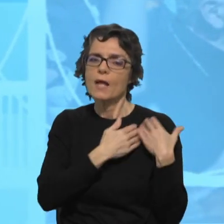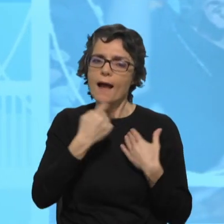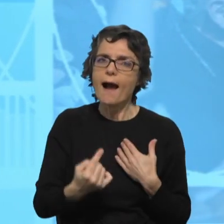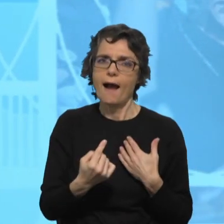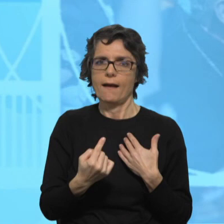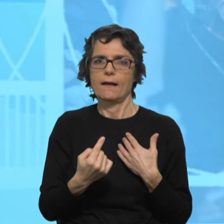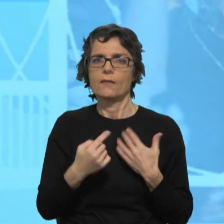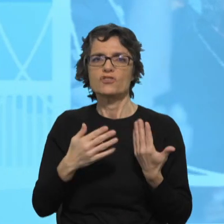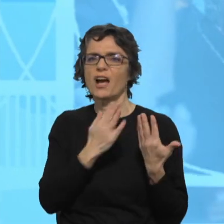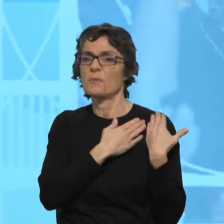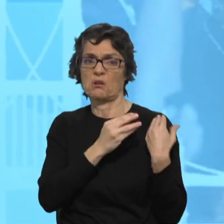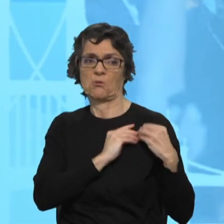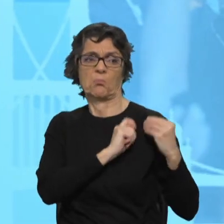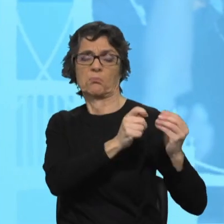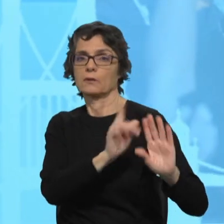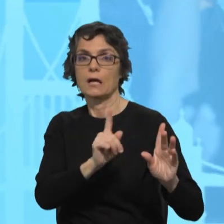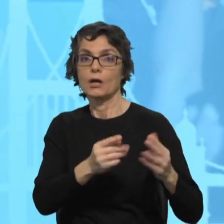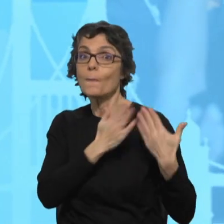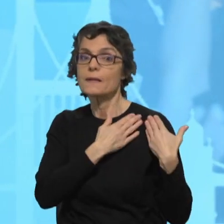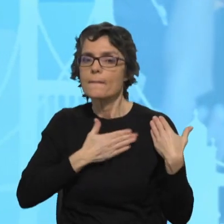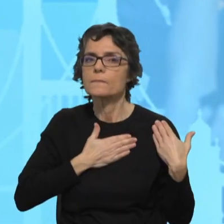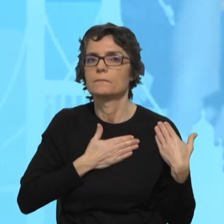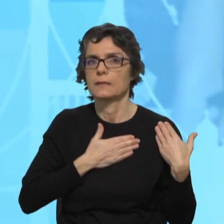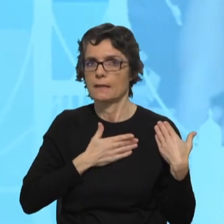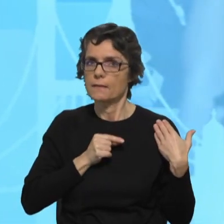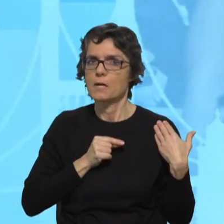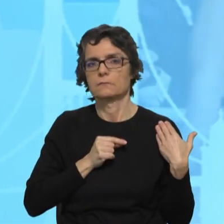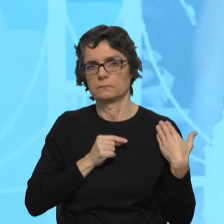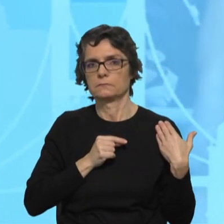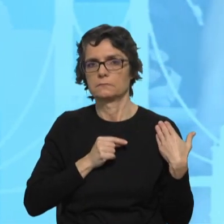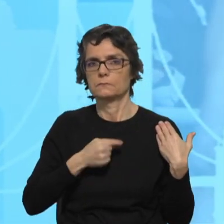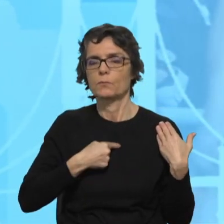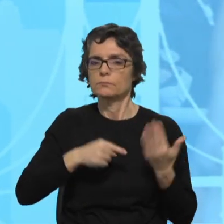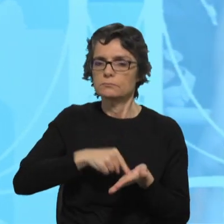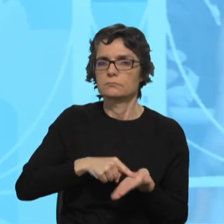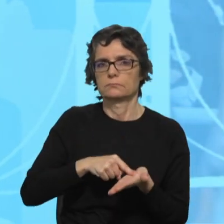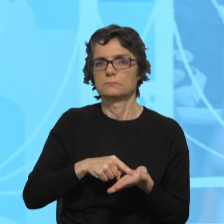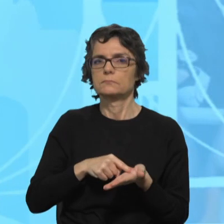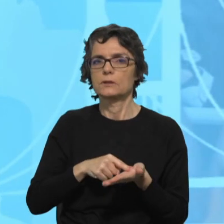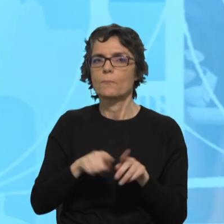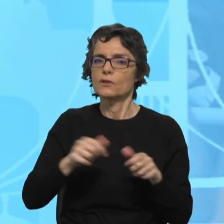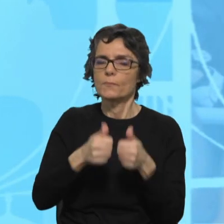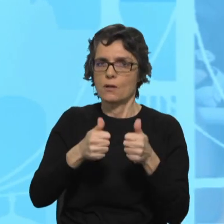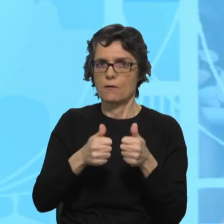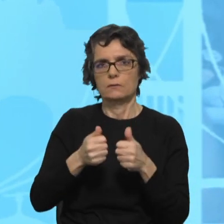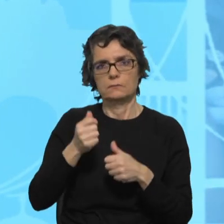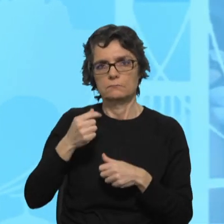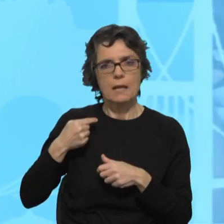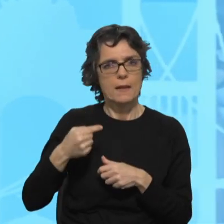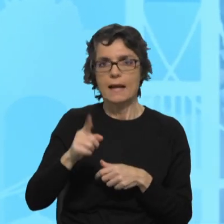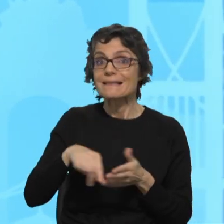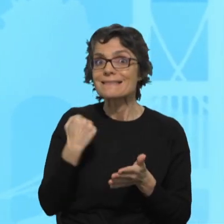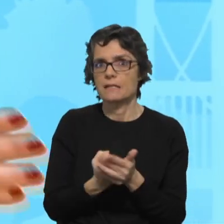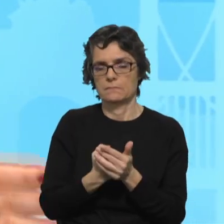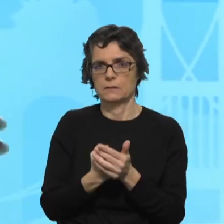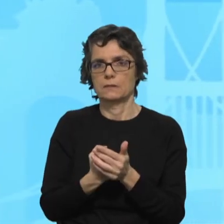papel de escrutinadores, de provocadores também, de uma melhor política. A melhor política também